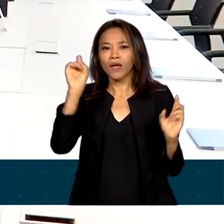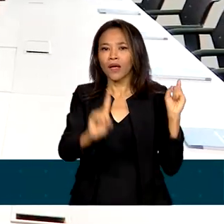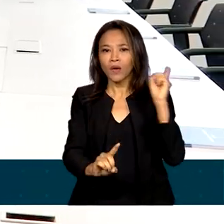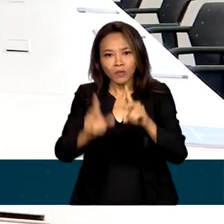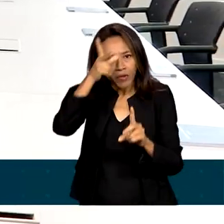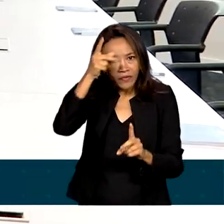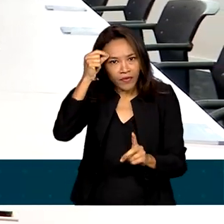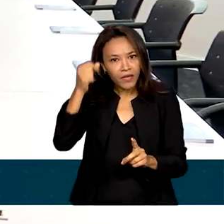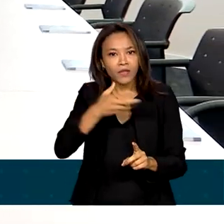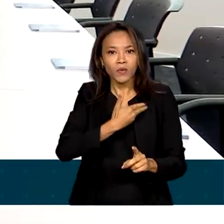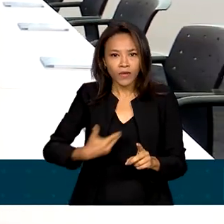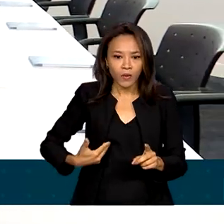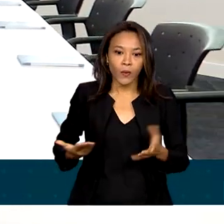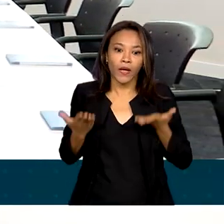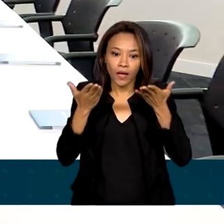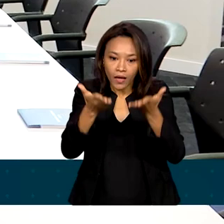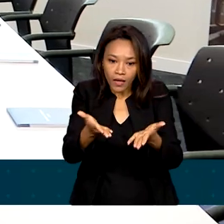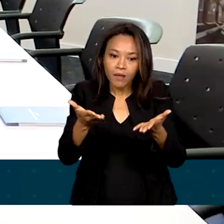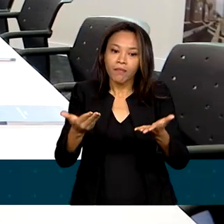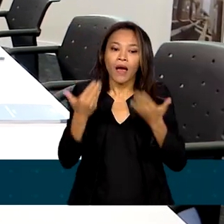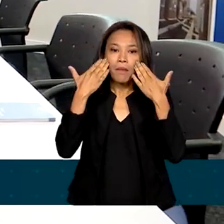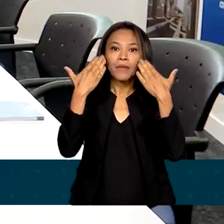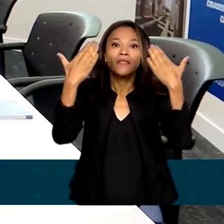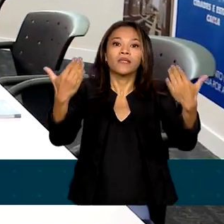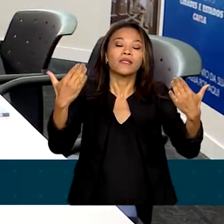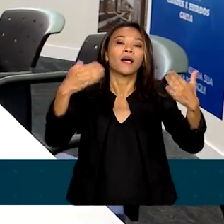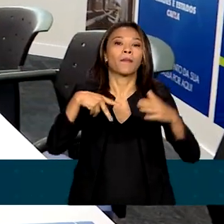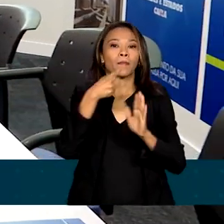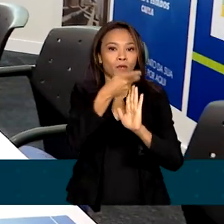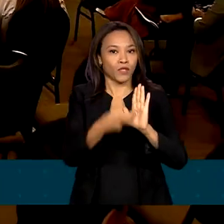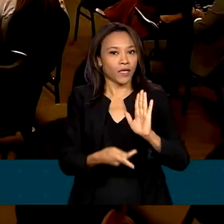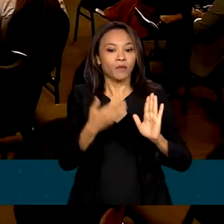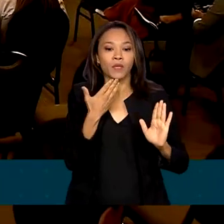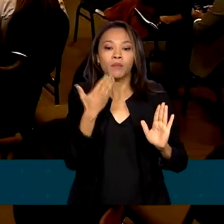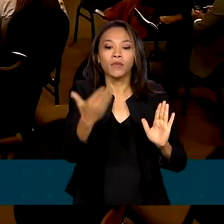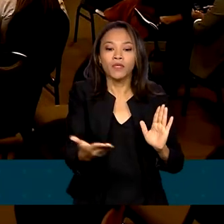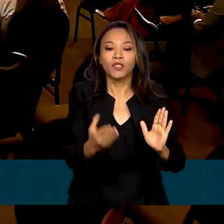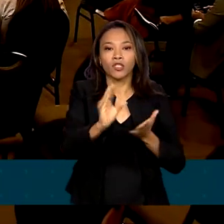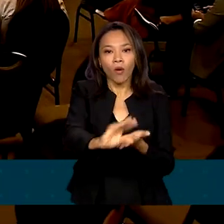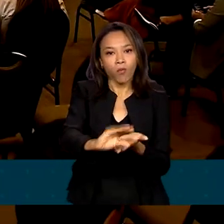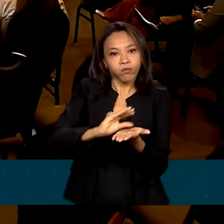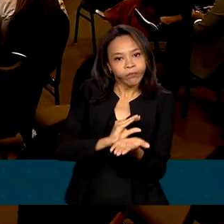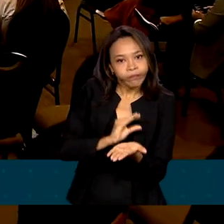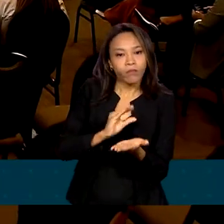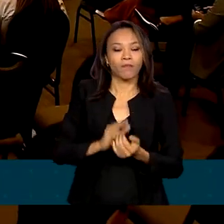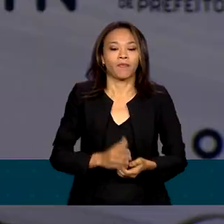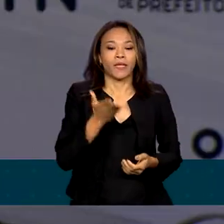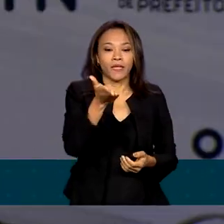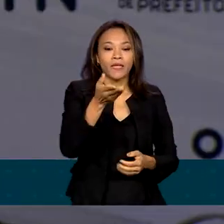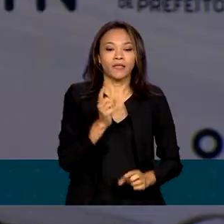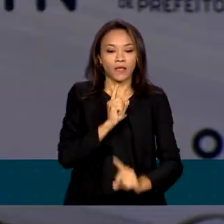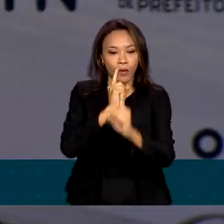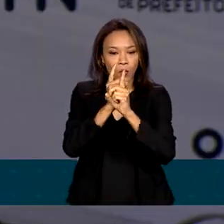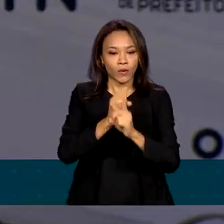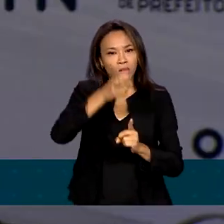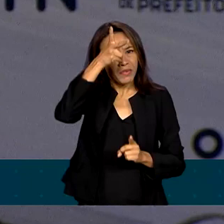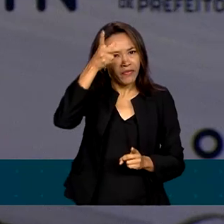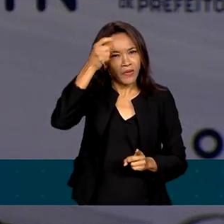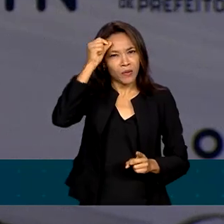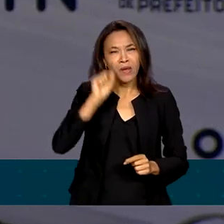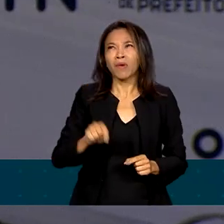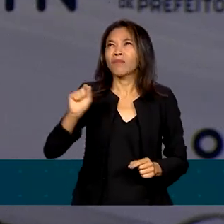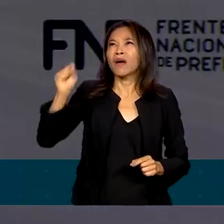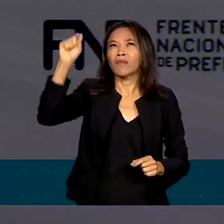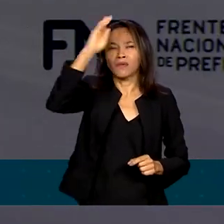para apresentarem projetos e solicitarem recursos. No encontro anual, representantes de prefeituras de todo o